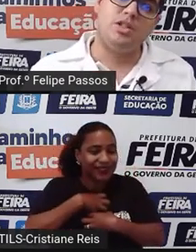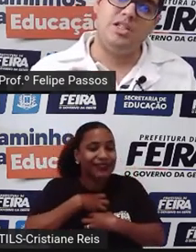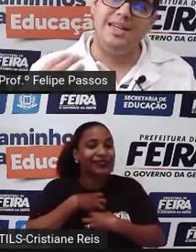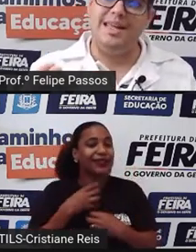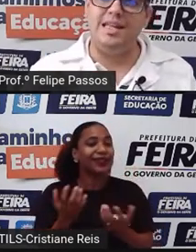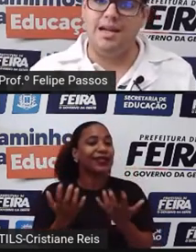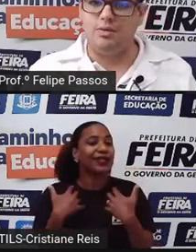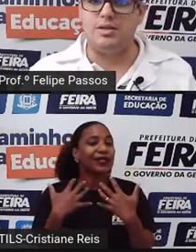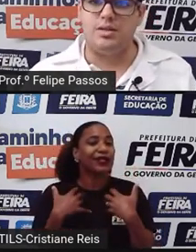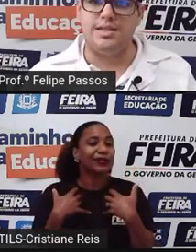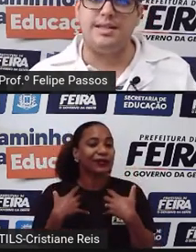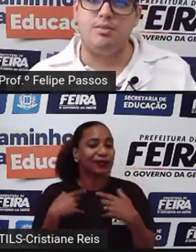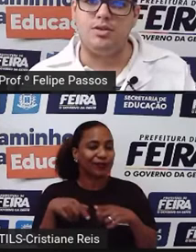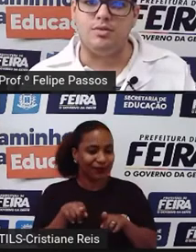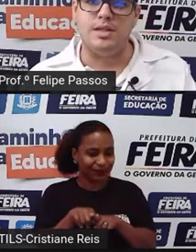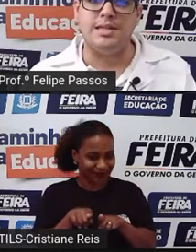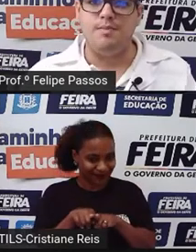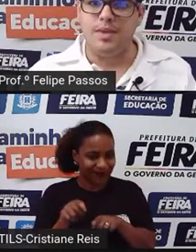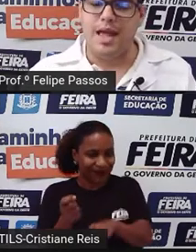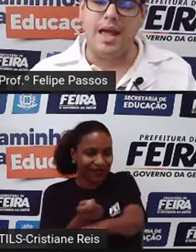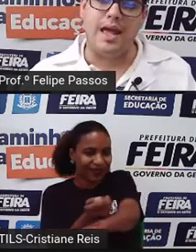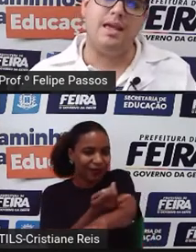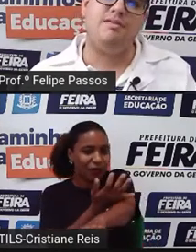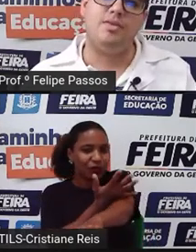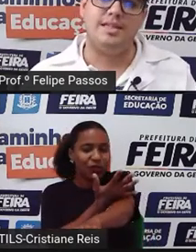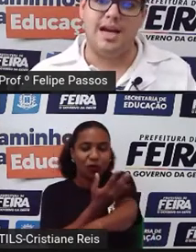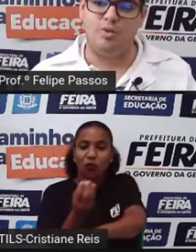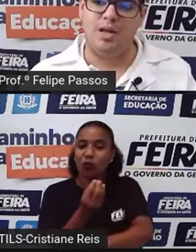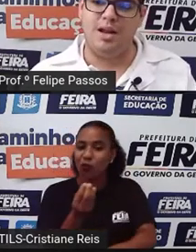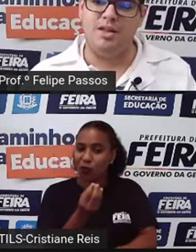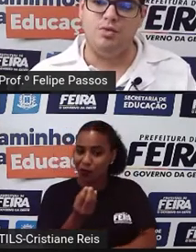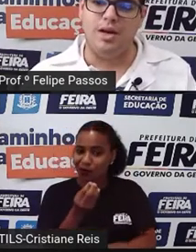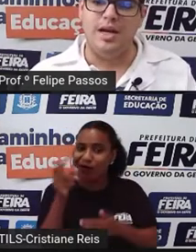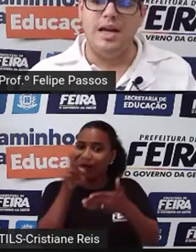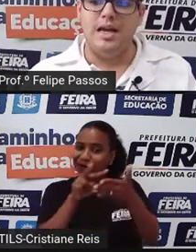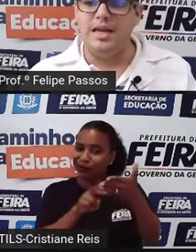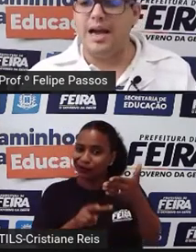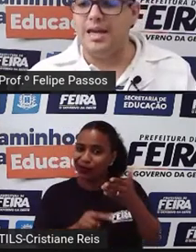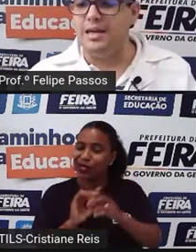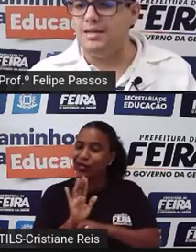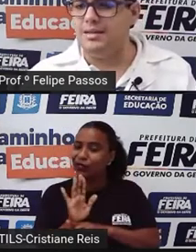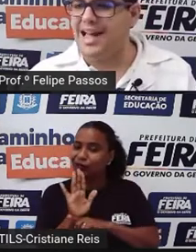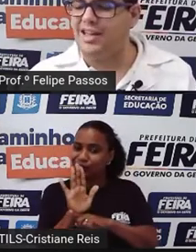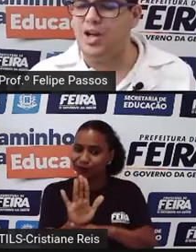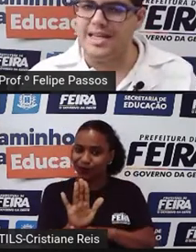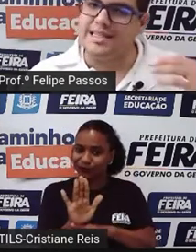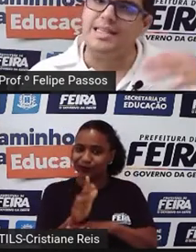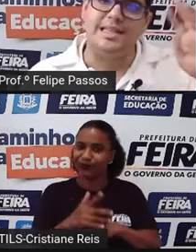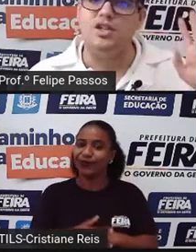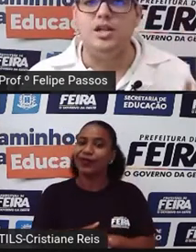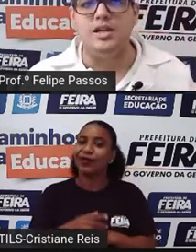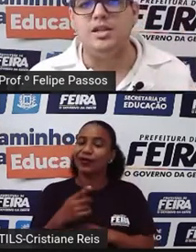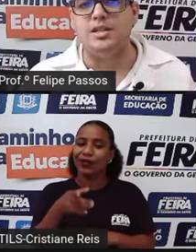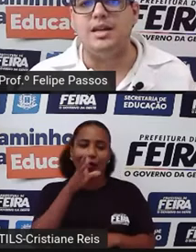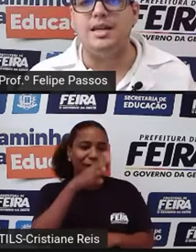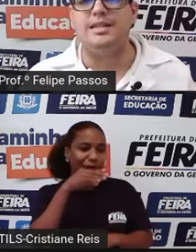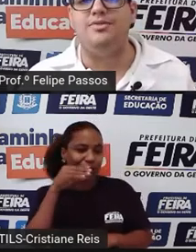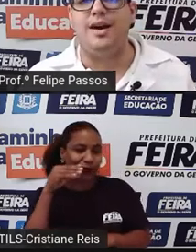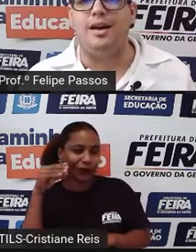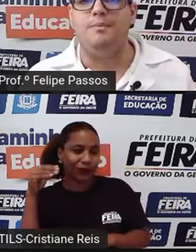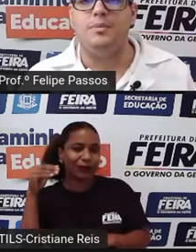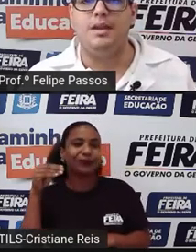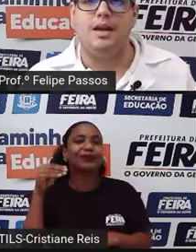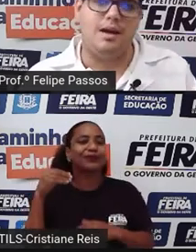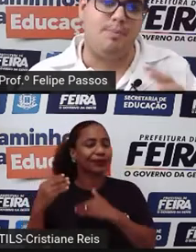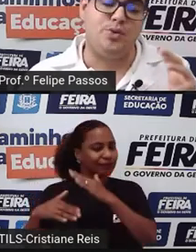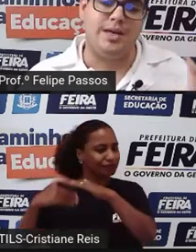como a gente lida com as nossas emoções, é influenciado pela leitura. E aí, da adolescência em diante, né? Nem se